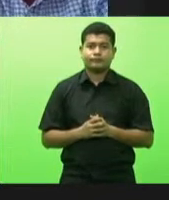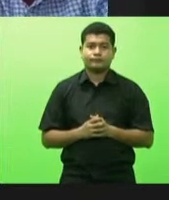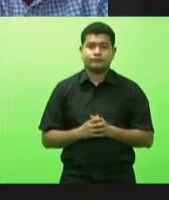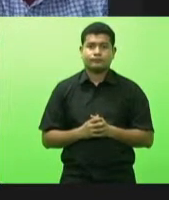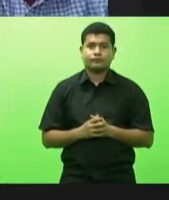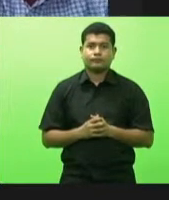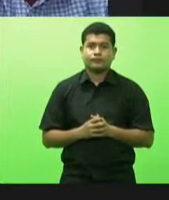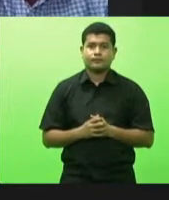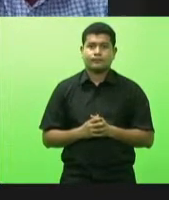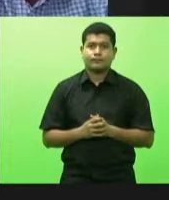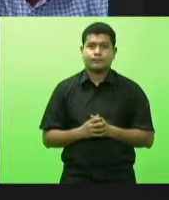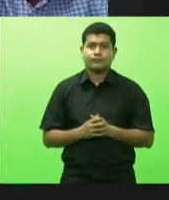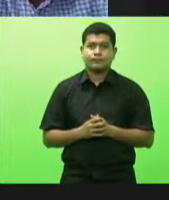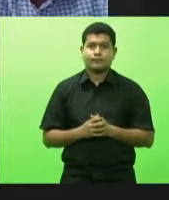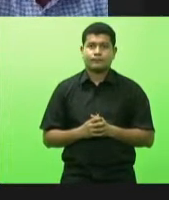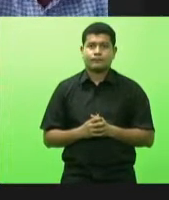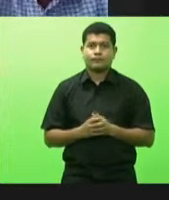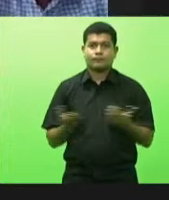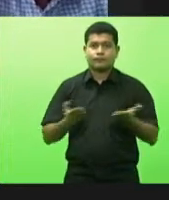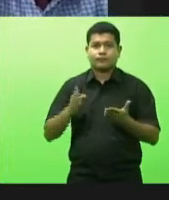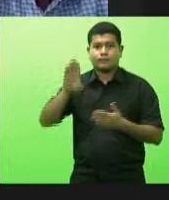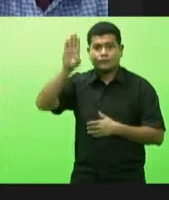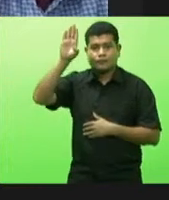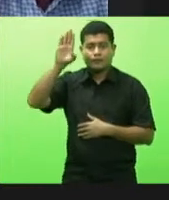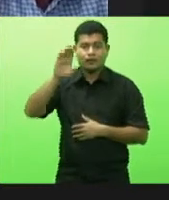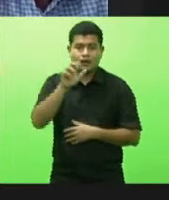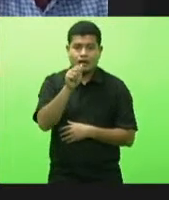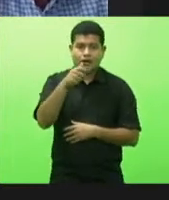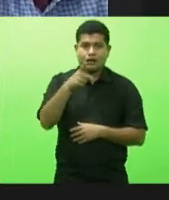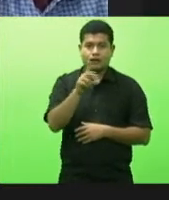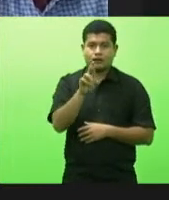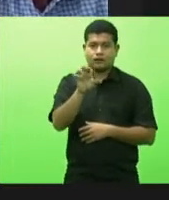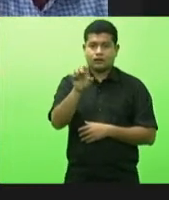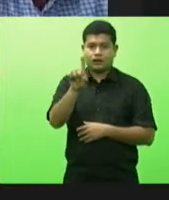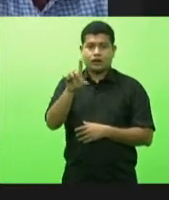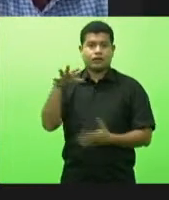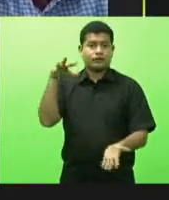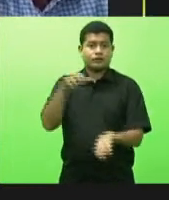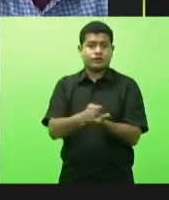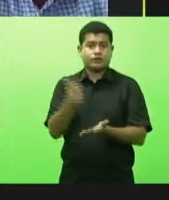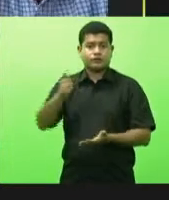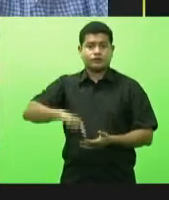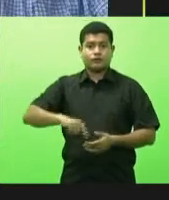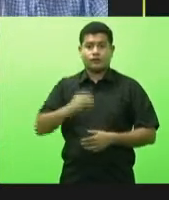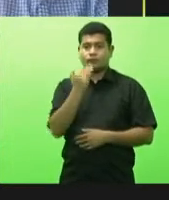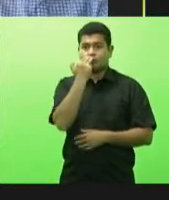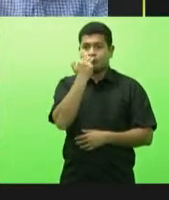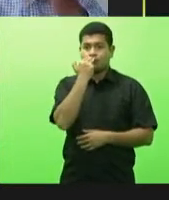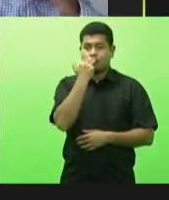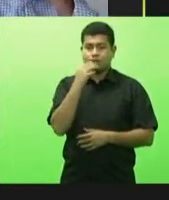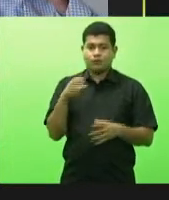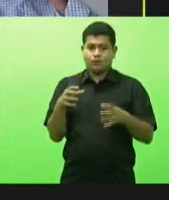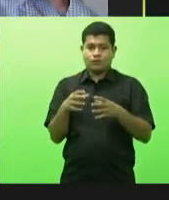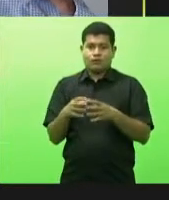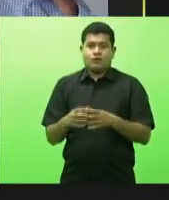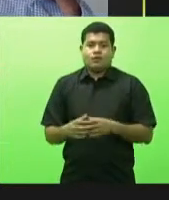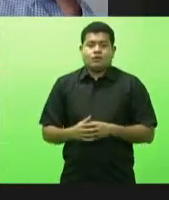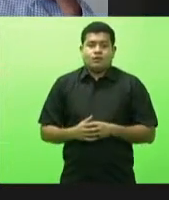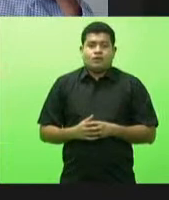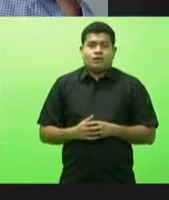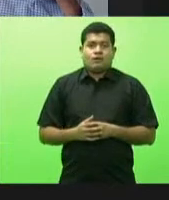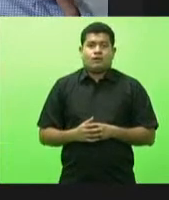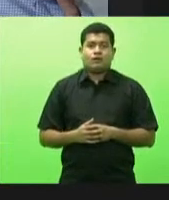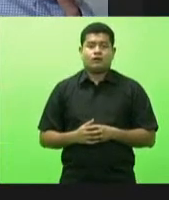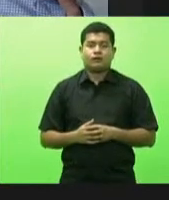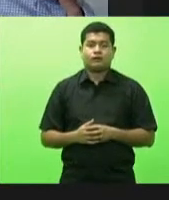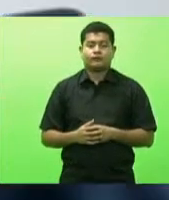posso senhores com a palavra André Mota o senhor Pelsa está inscrito também então novamente na próxima bloco deputado no caro